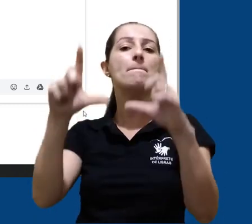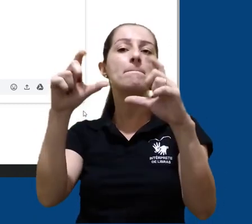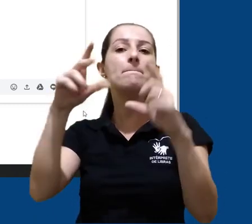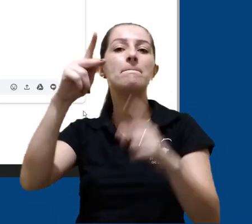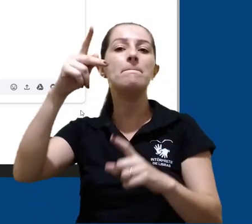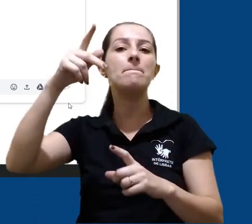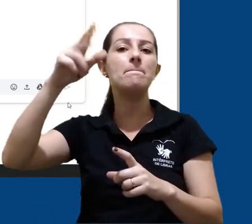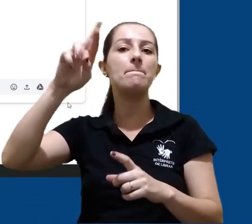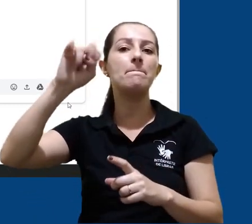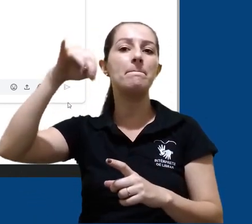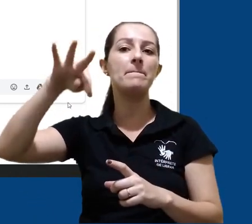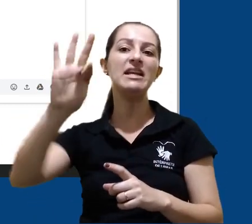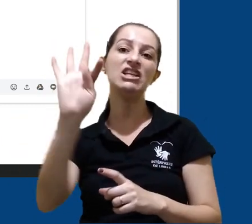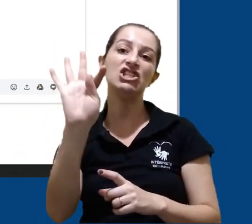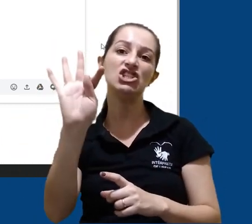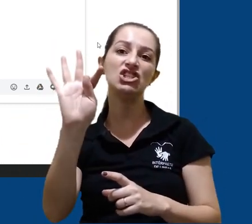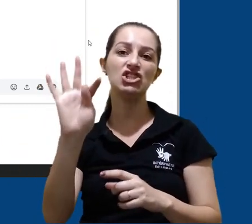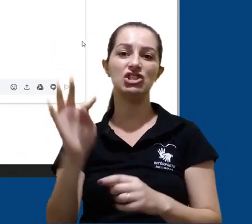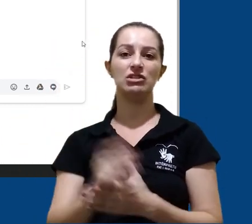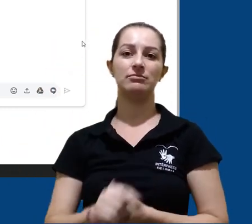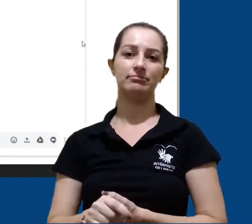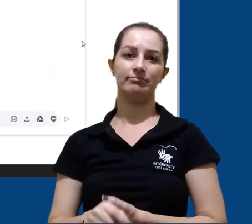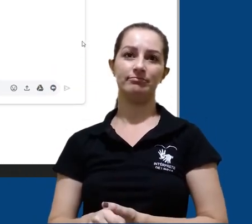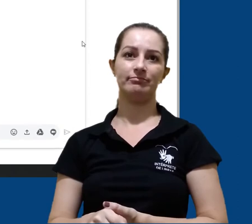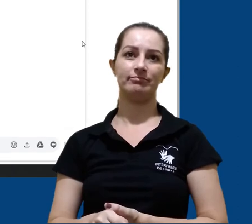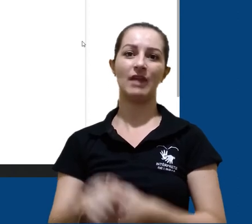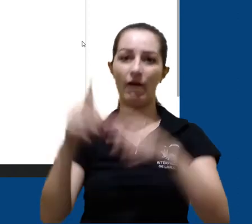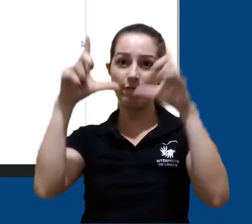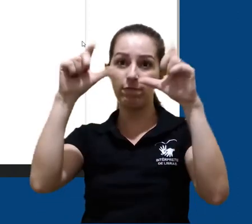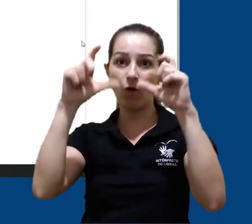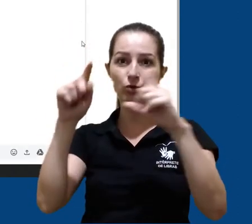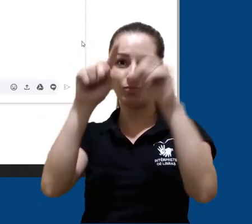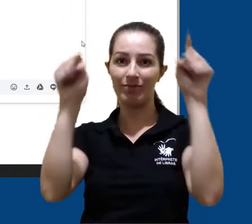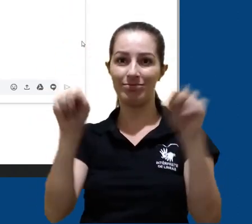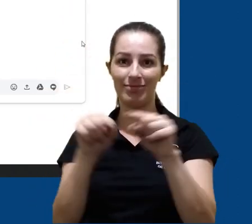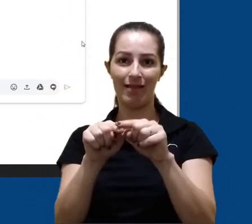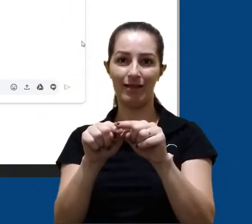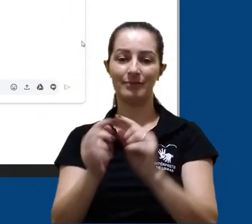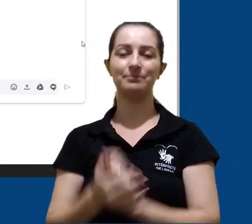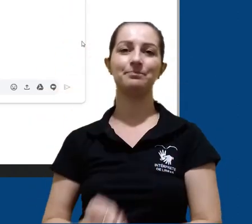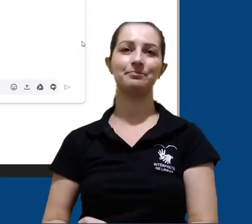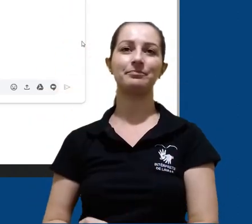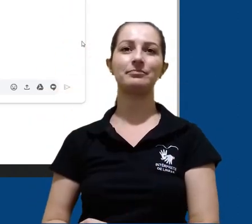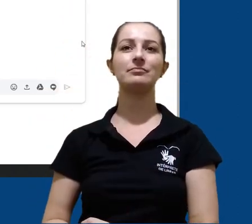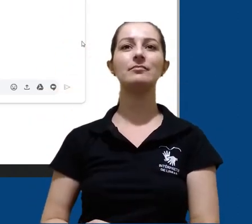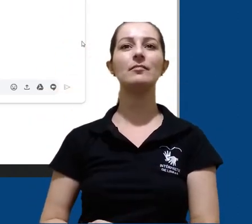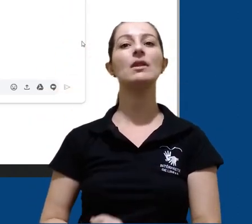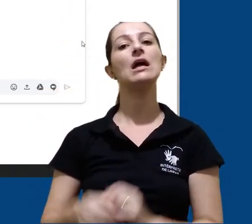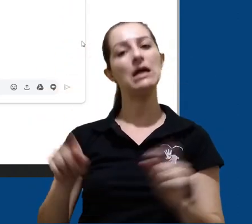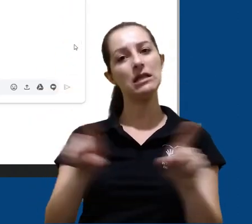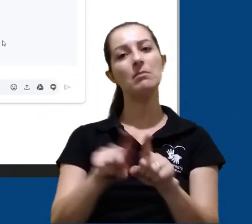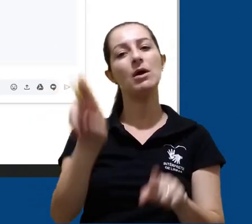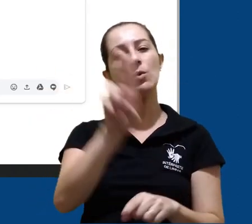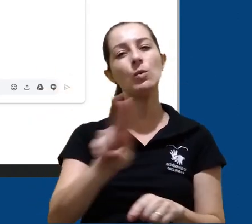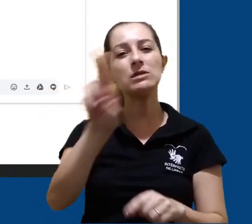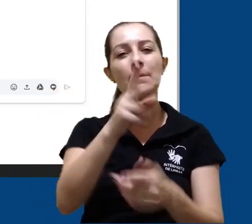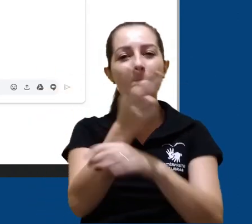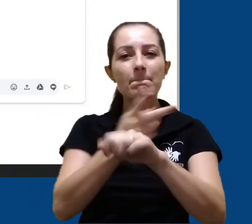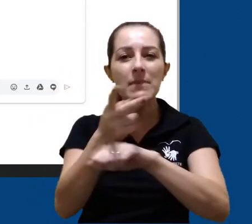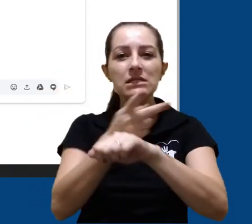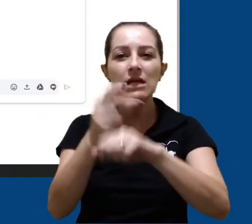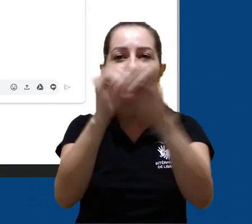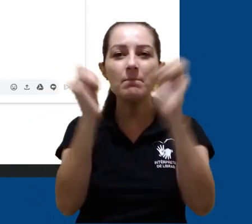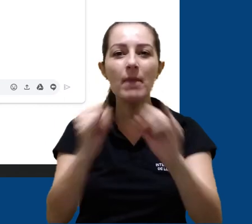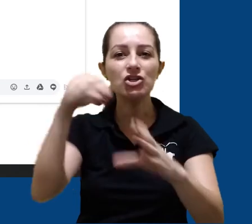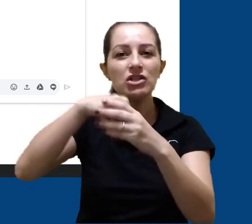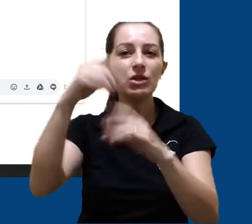um print da sua tela para fazer a explicação. Outra possibilidade para enviar imagens é utilizando uma pesquisa